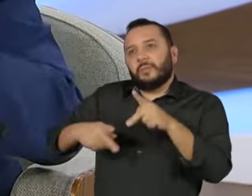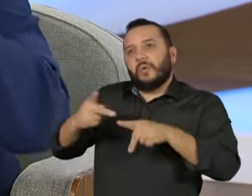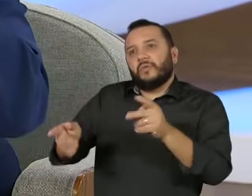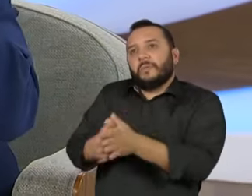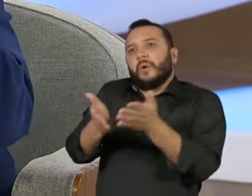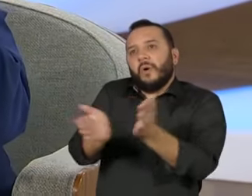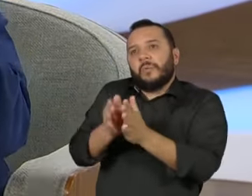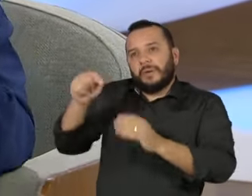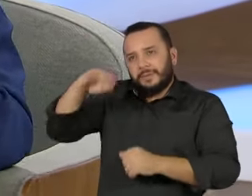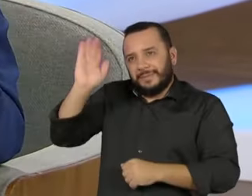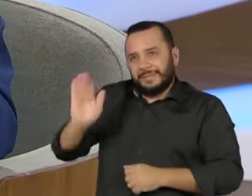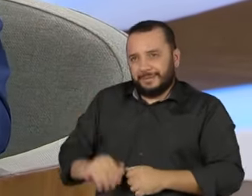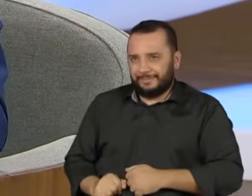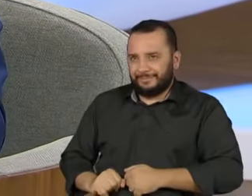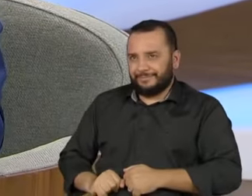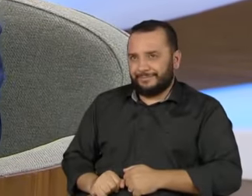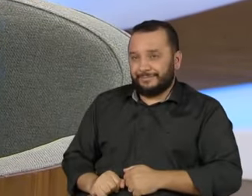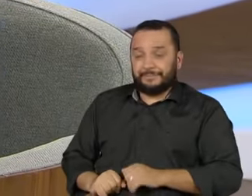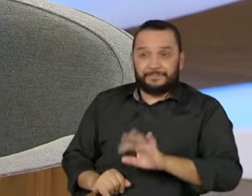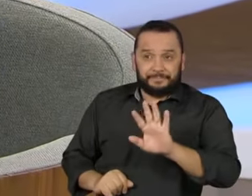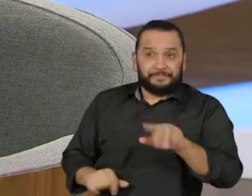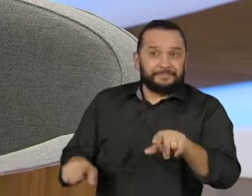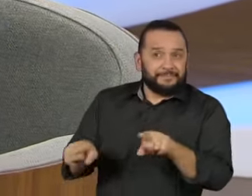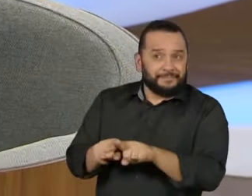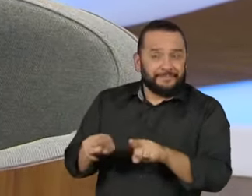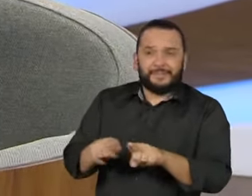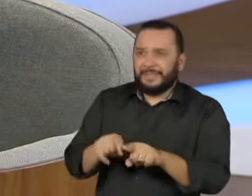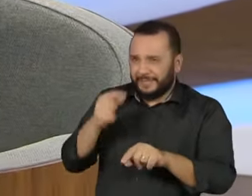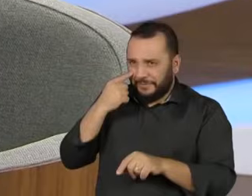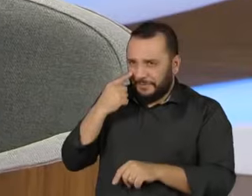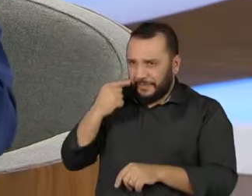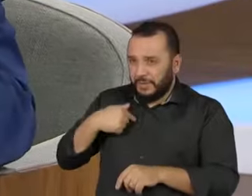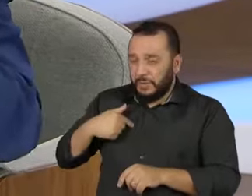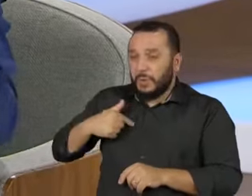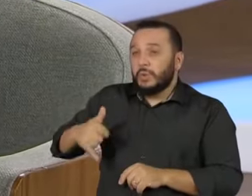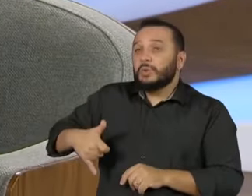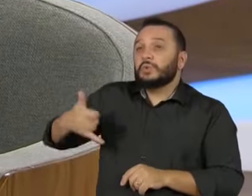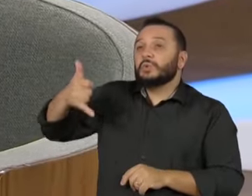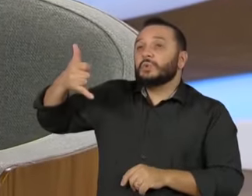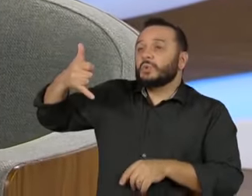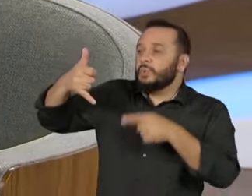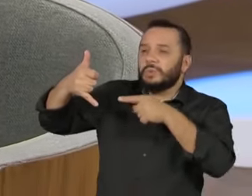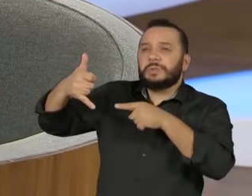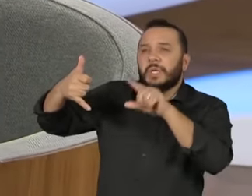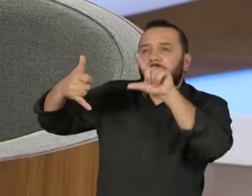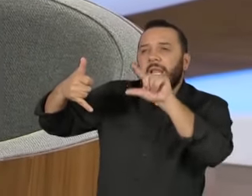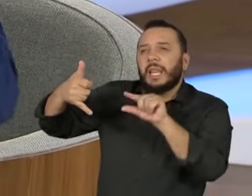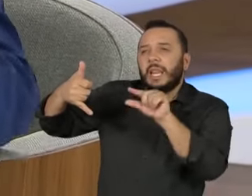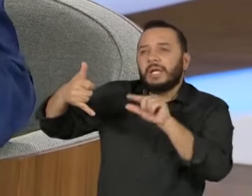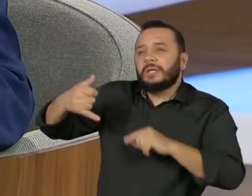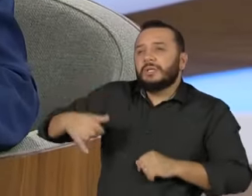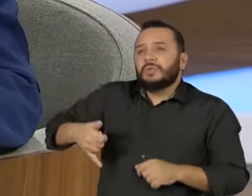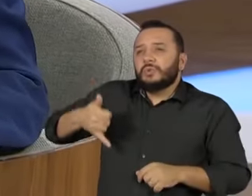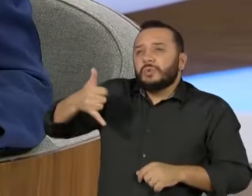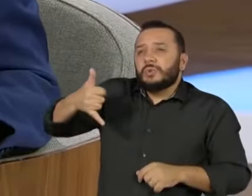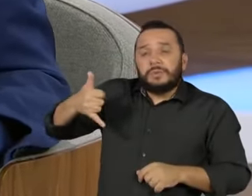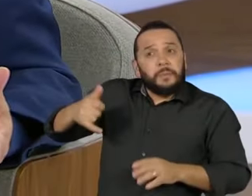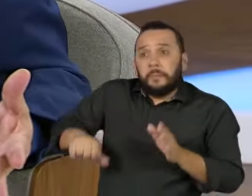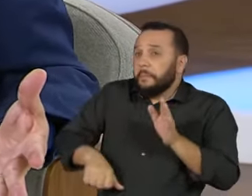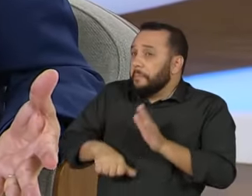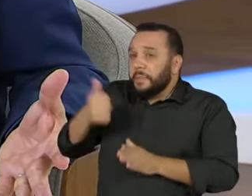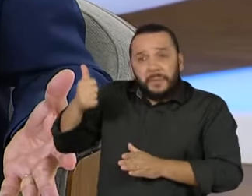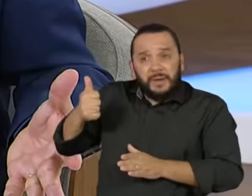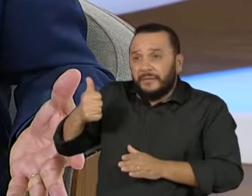juros civilizados pela primeira vez. A gente pode chamar juros de juros baixos pela primeira vez,